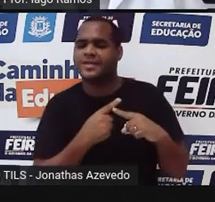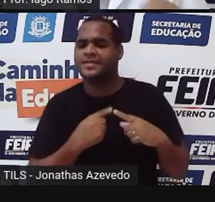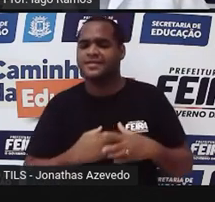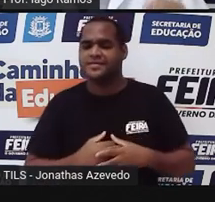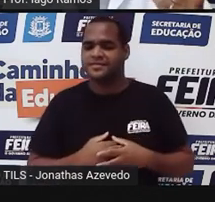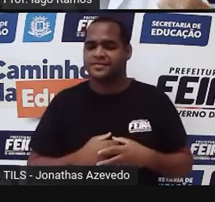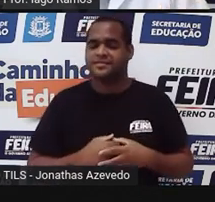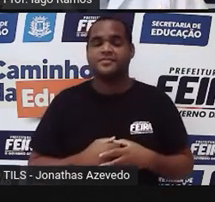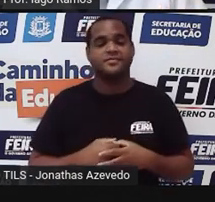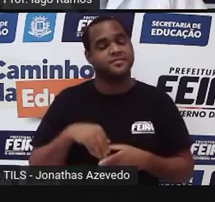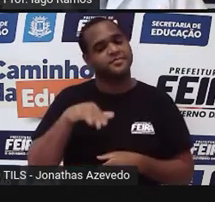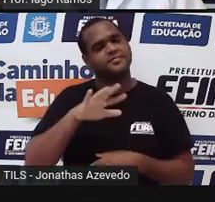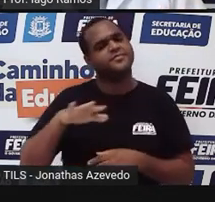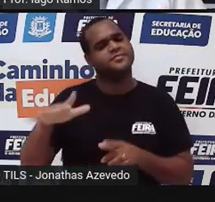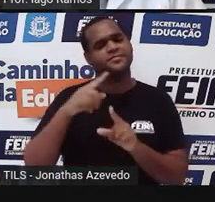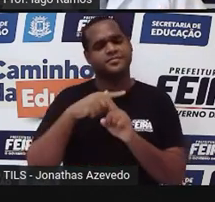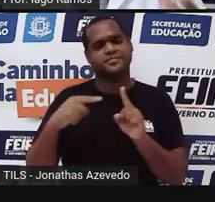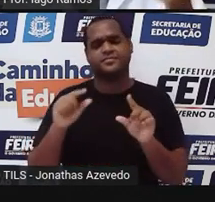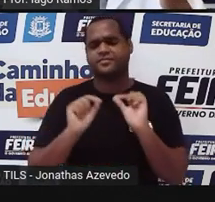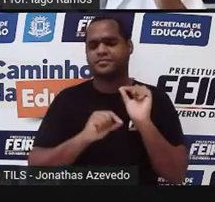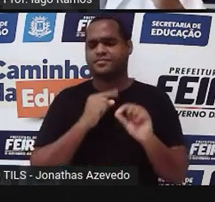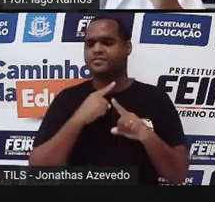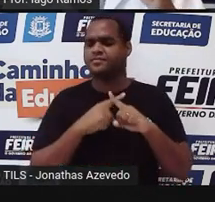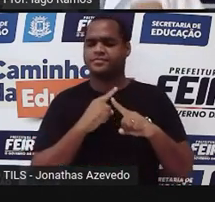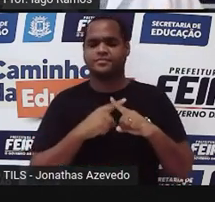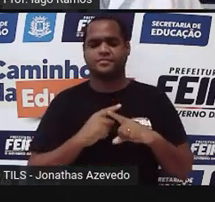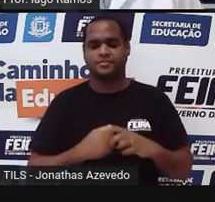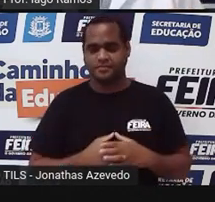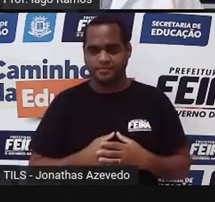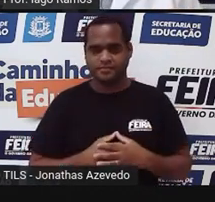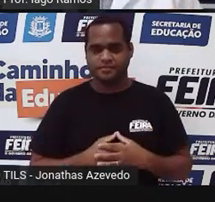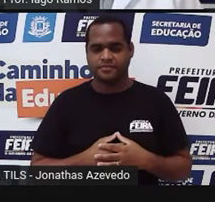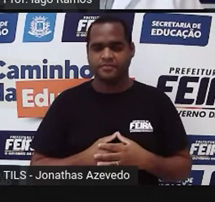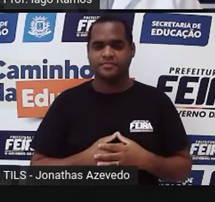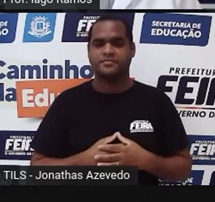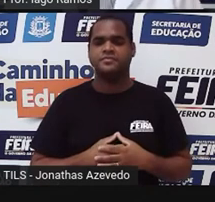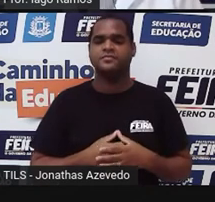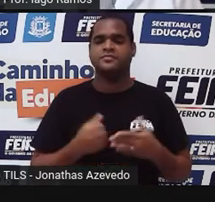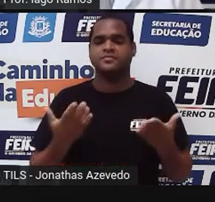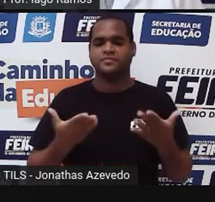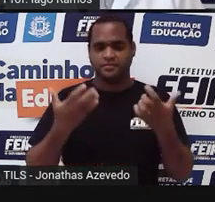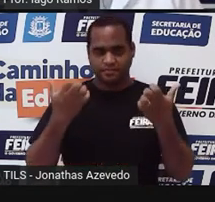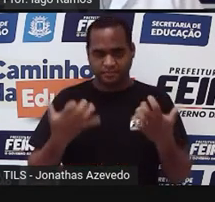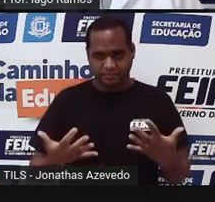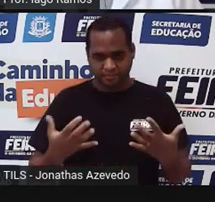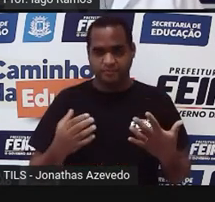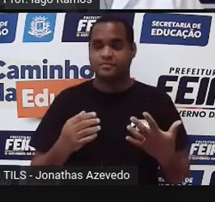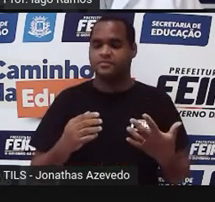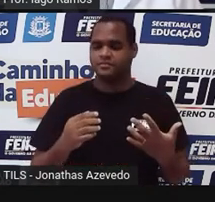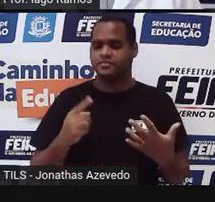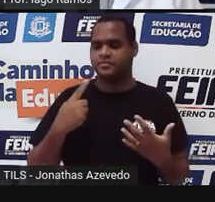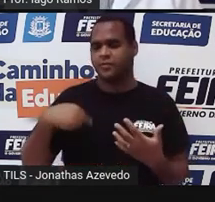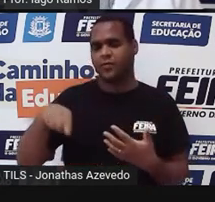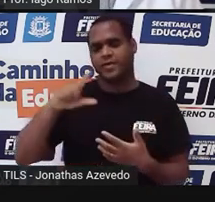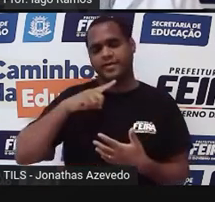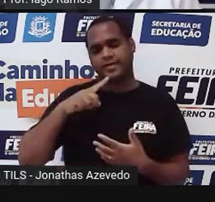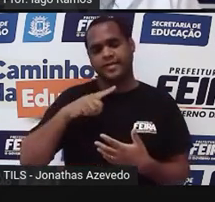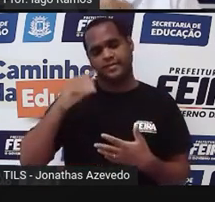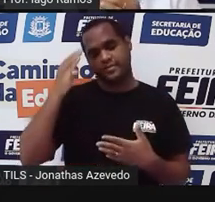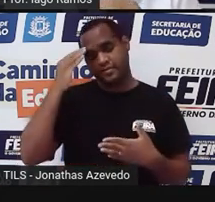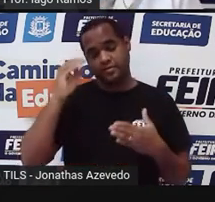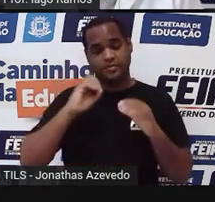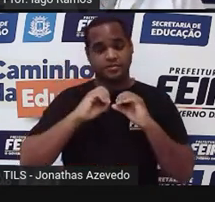da área do retângulo? E aí, agora, né, que a gente vai entender o seguinte.